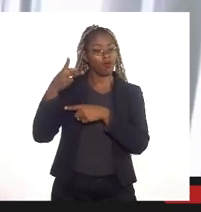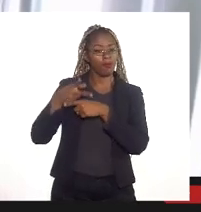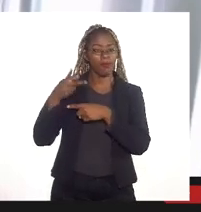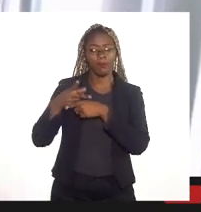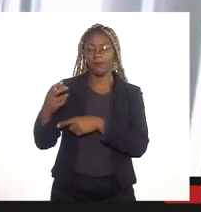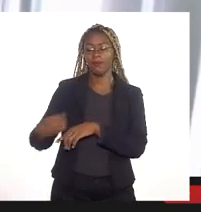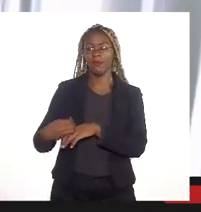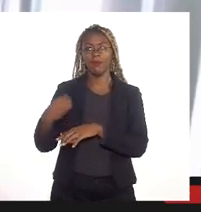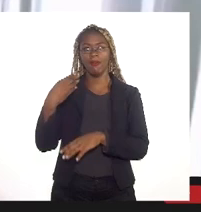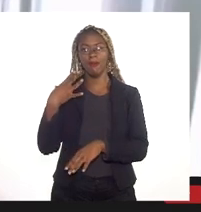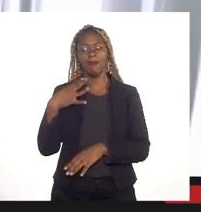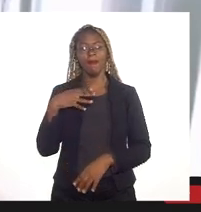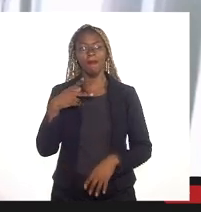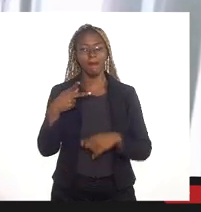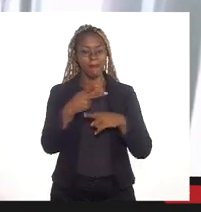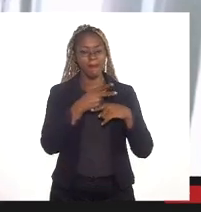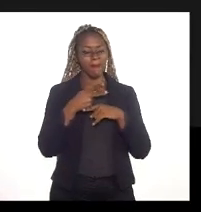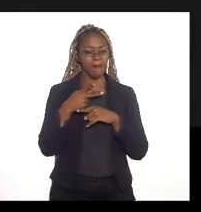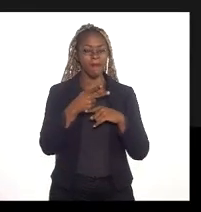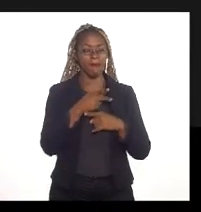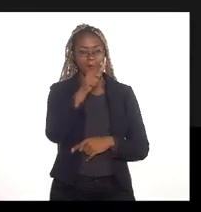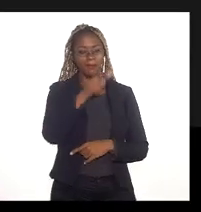nos foi encaminhado pelo procurador